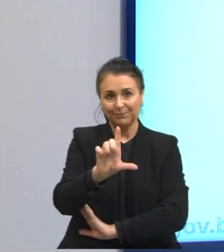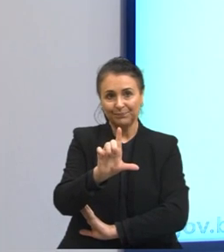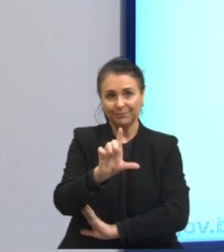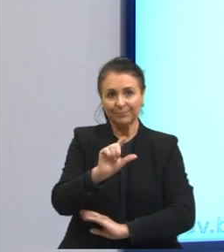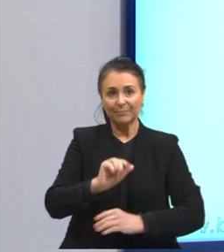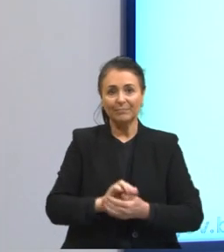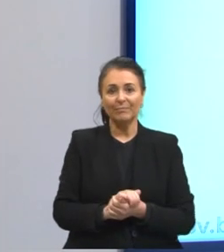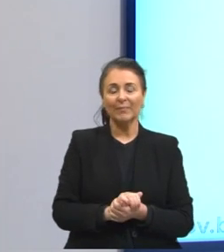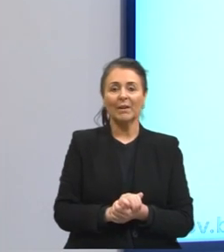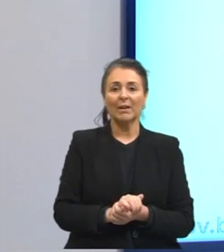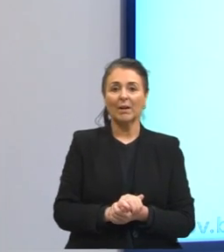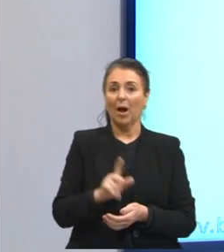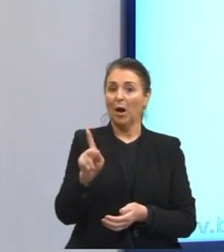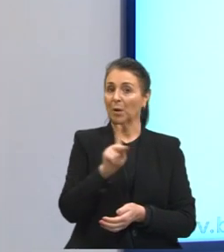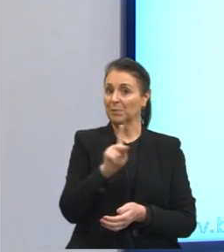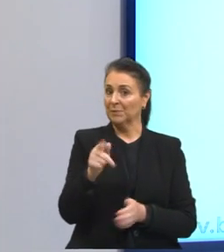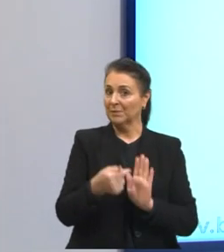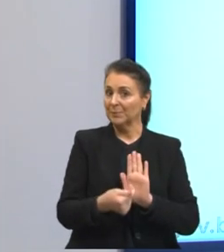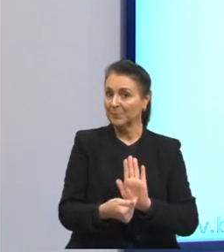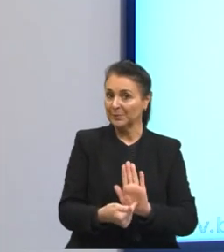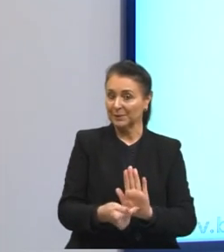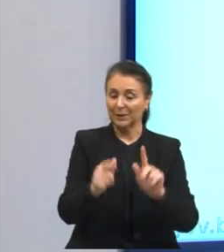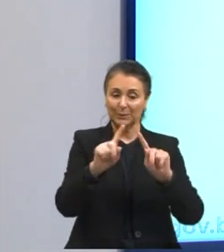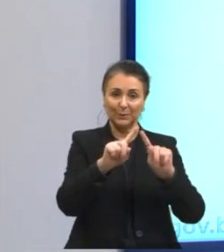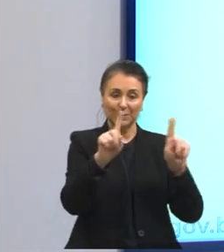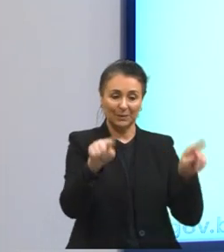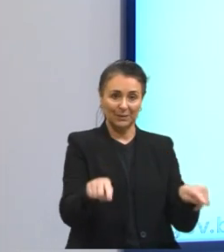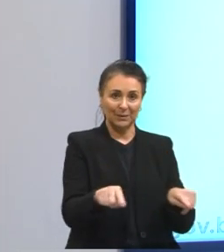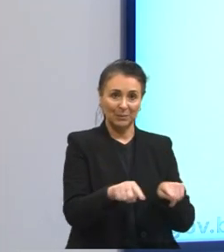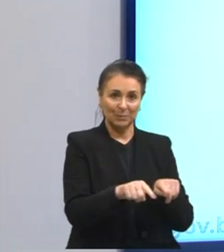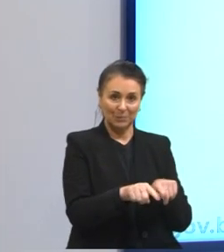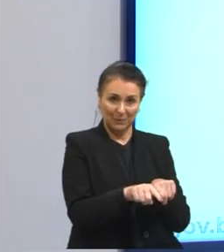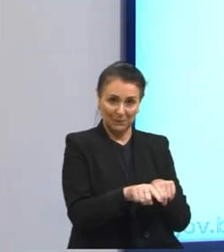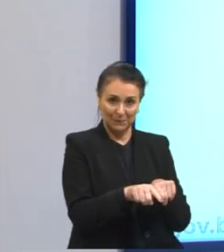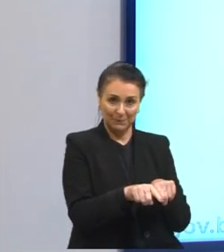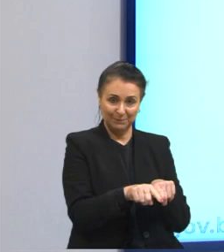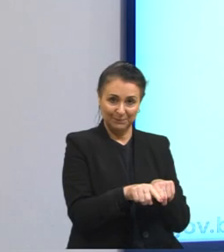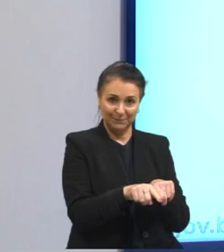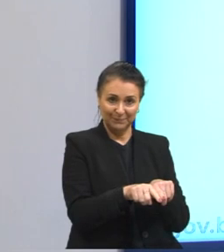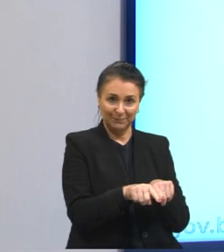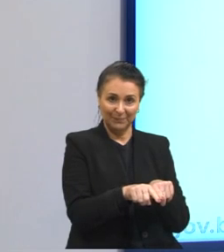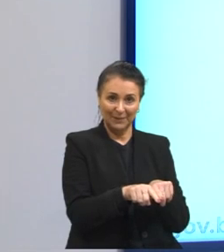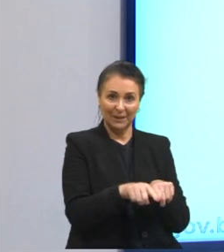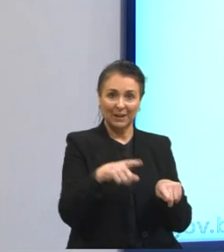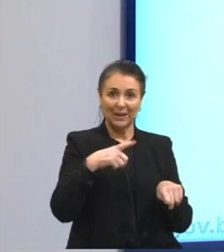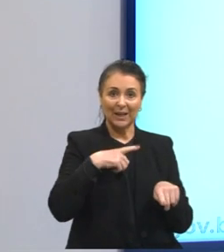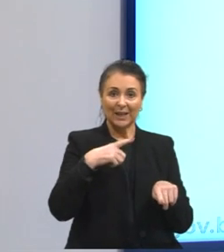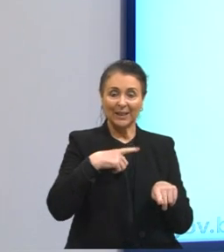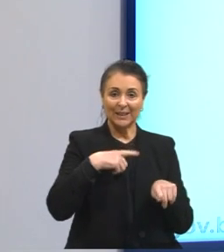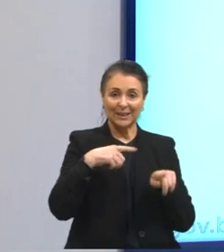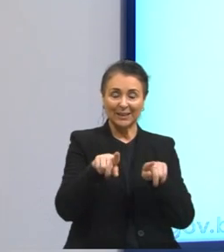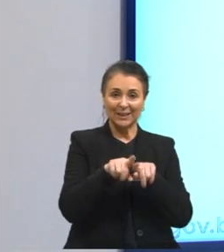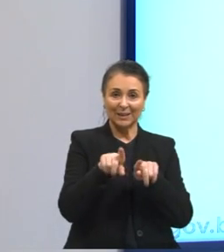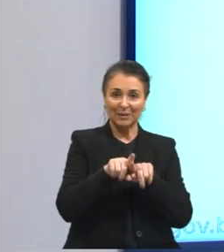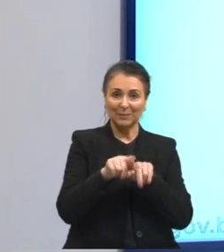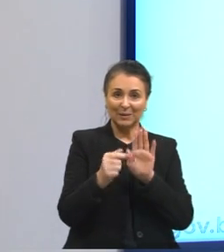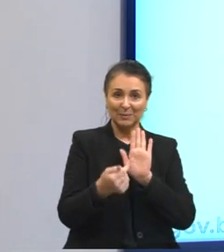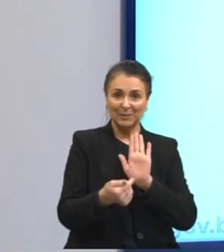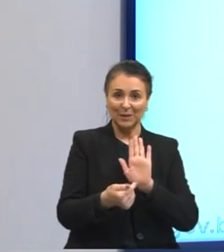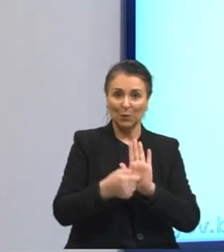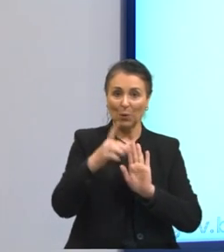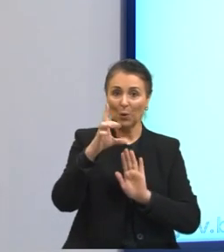Eu coloquei aqui no cantinho da nossa apresentação Don